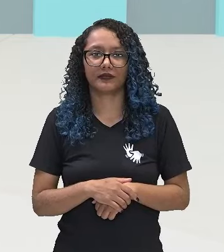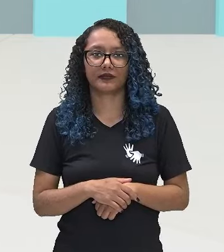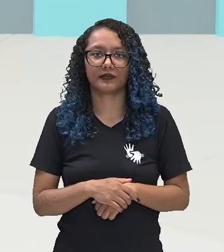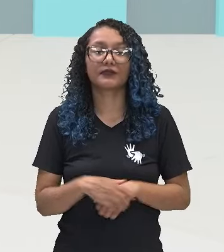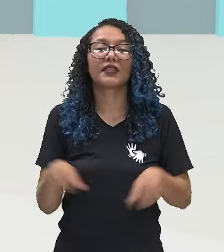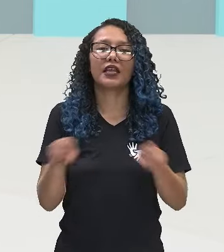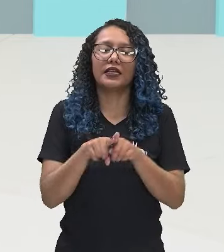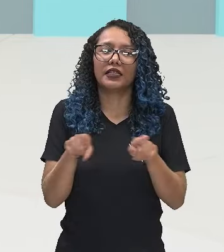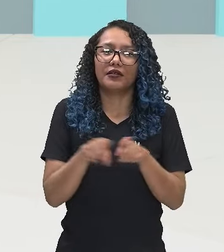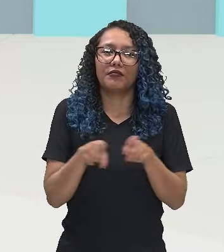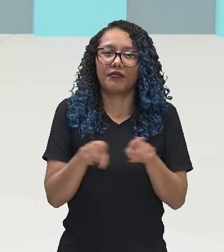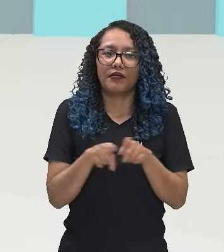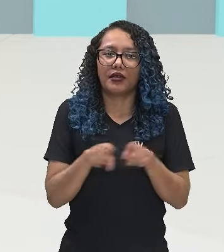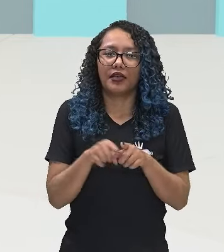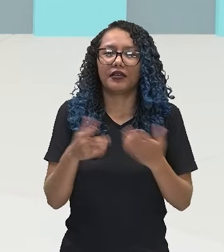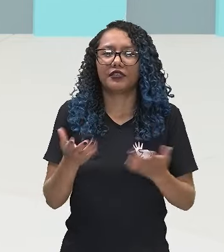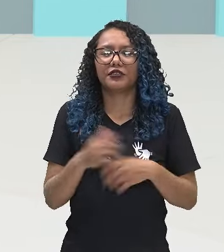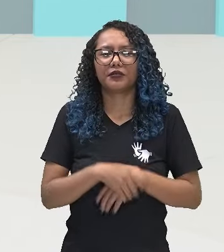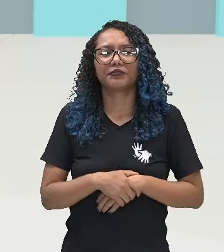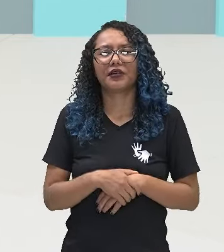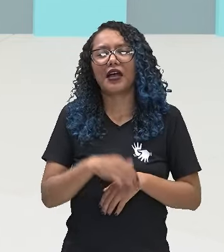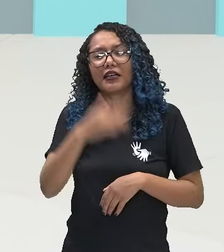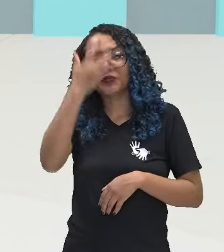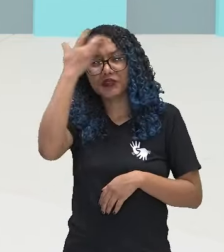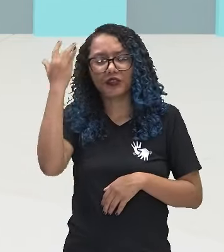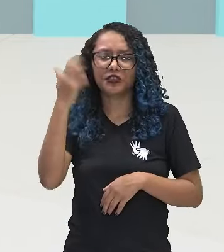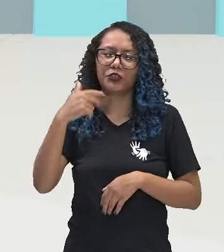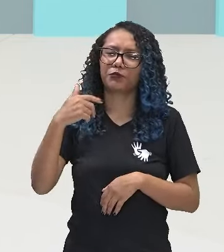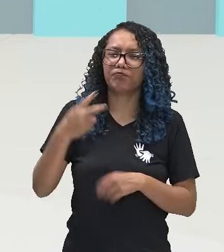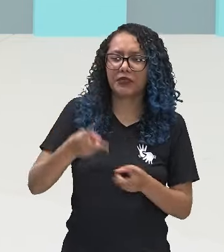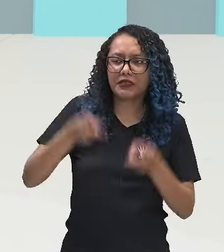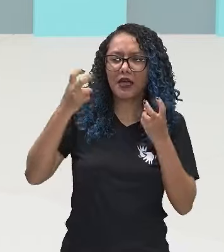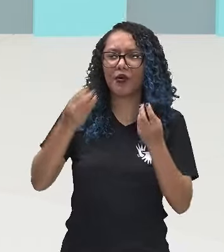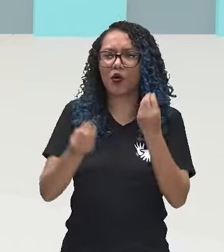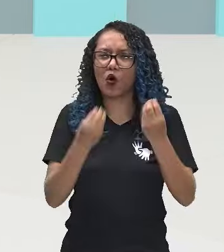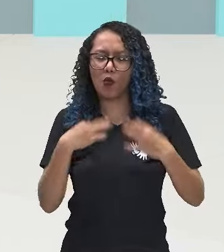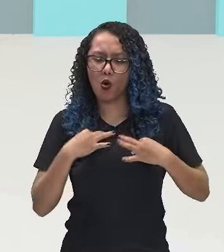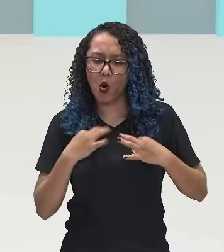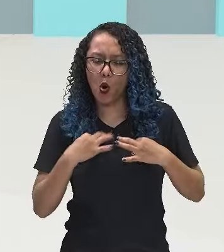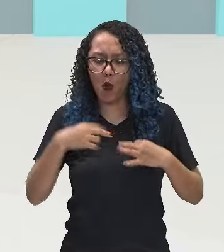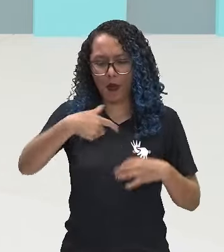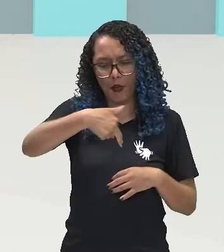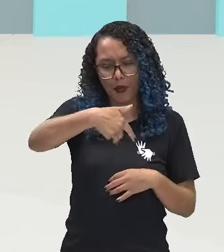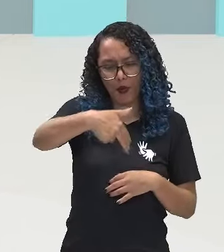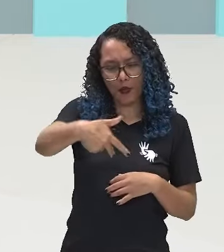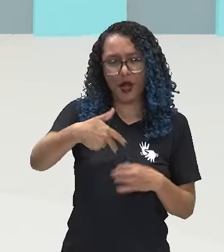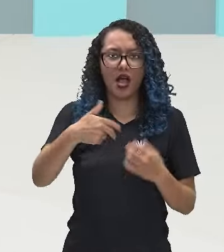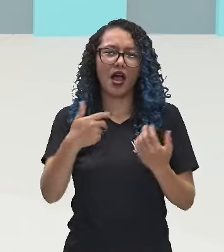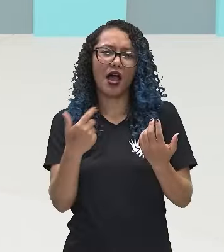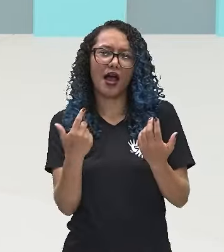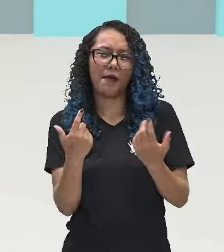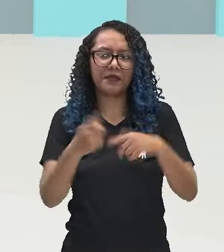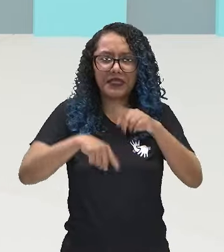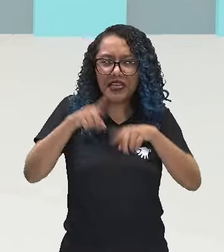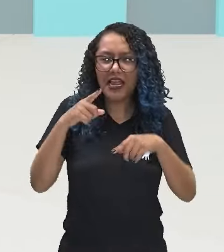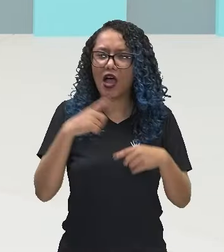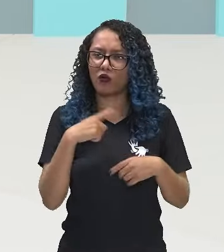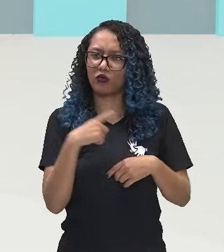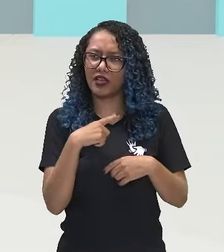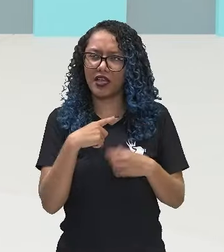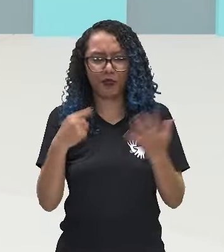pessoas, o modo de andar, o vestuário, os objetos que carregam, entre outros dados,